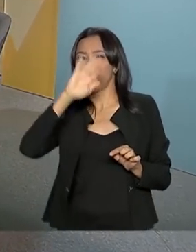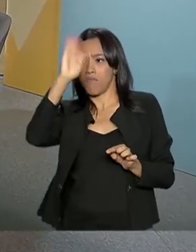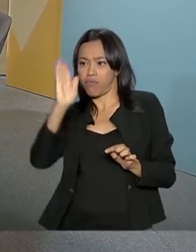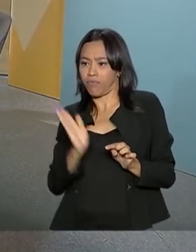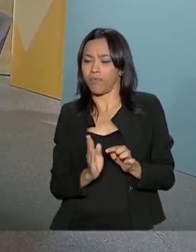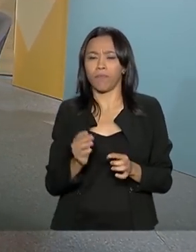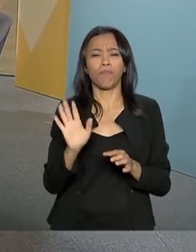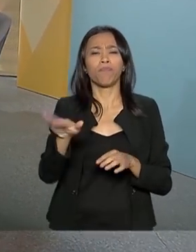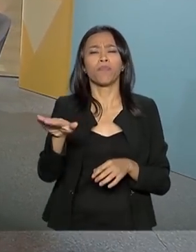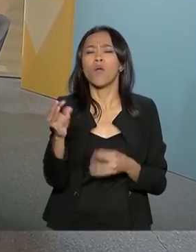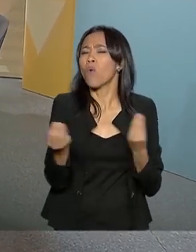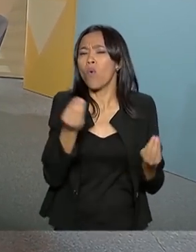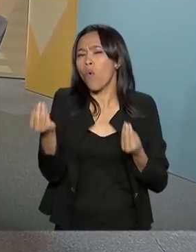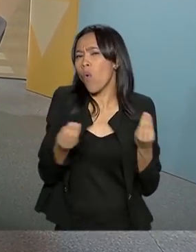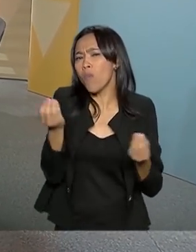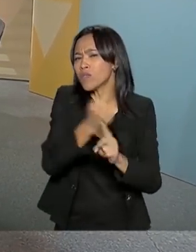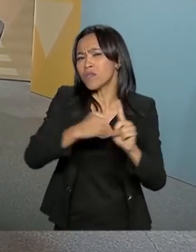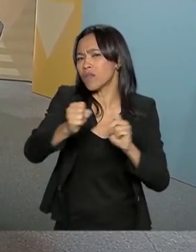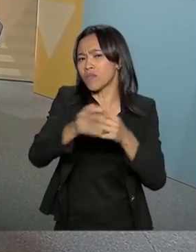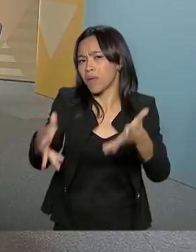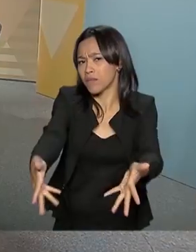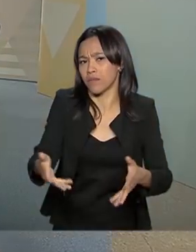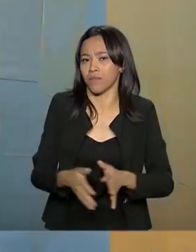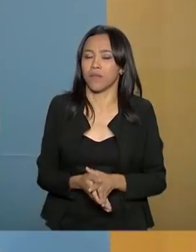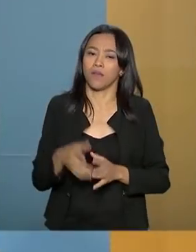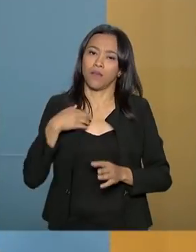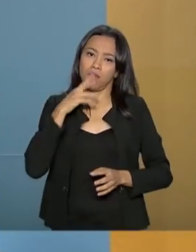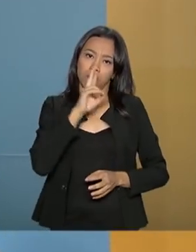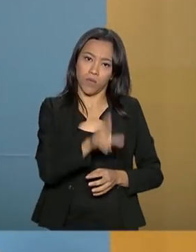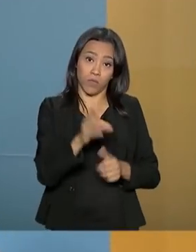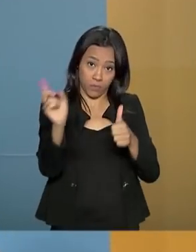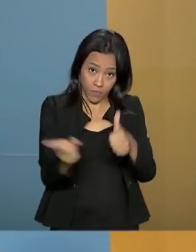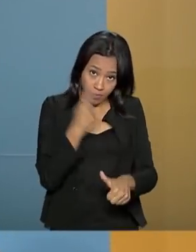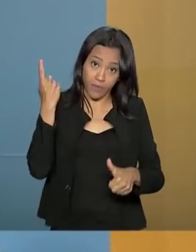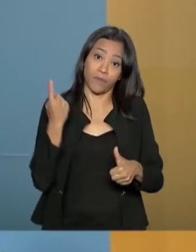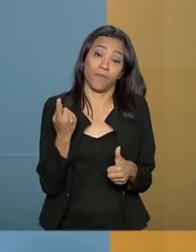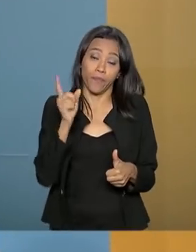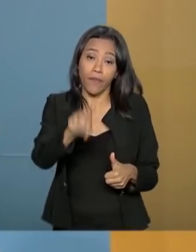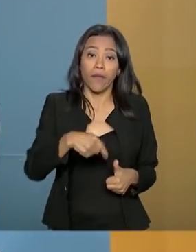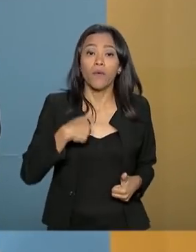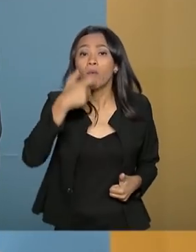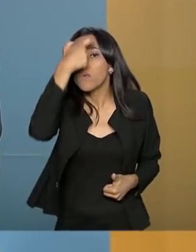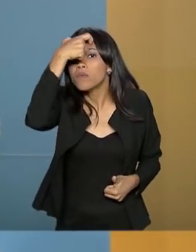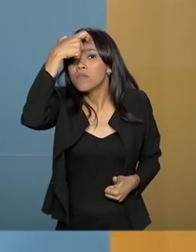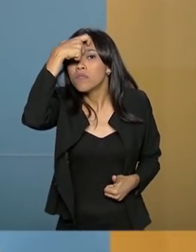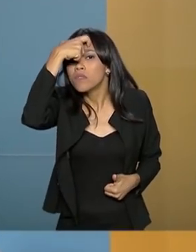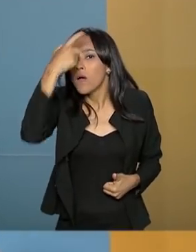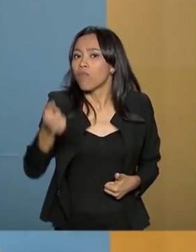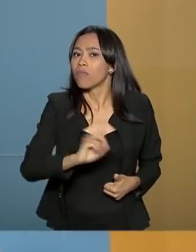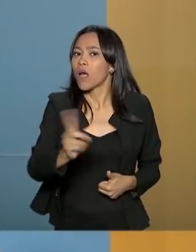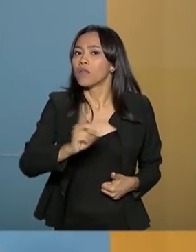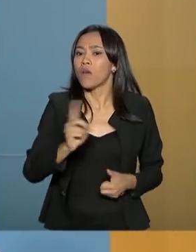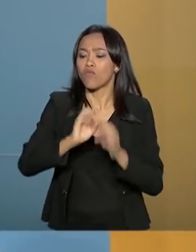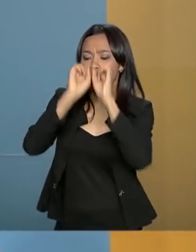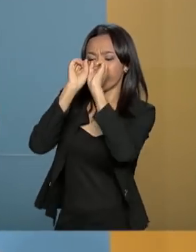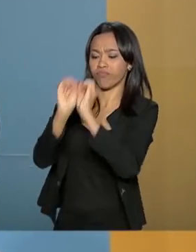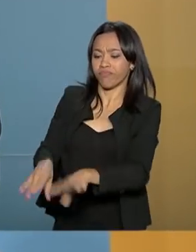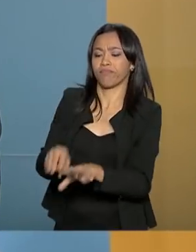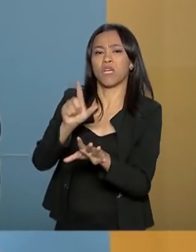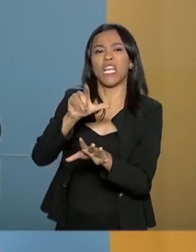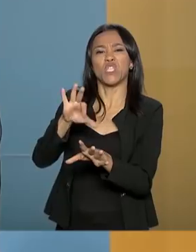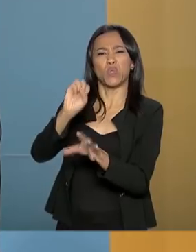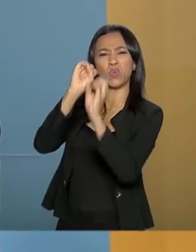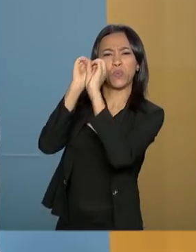desse projeto? O primeiro passo é a conscientização para não jogar o lixo. Então,